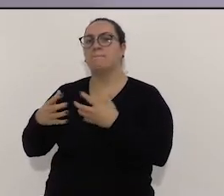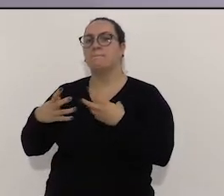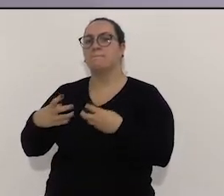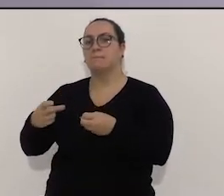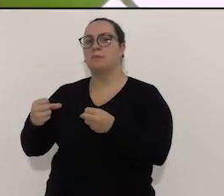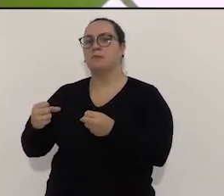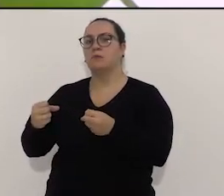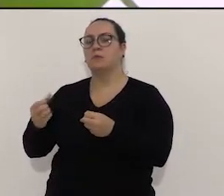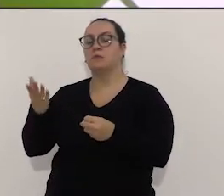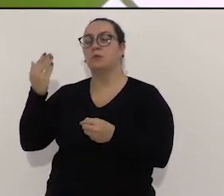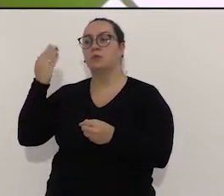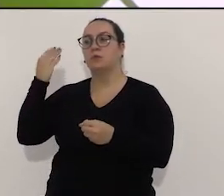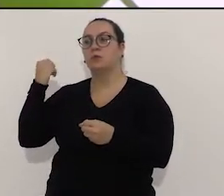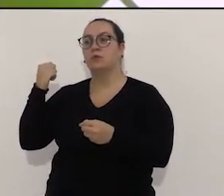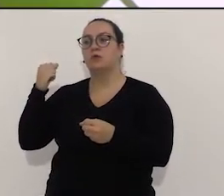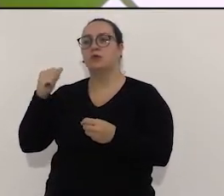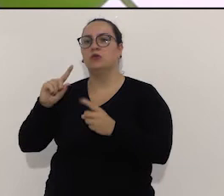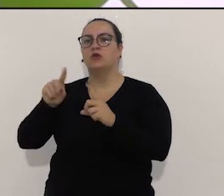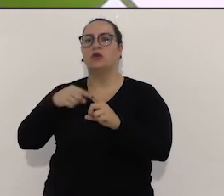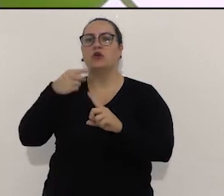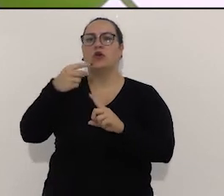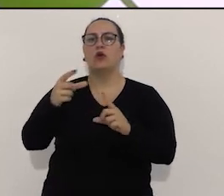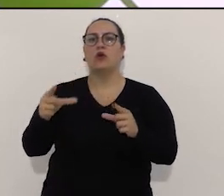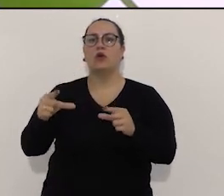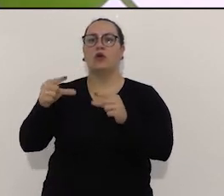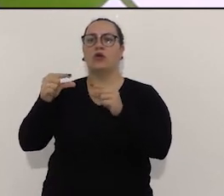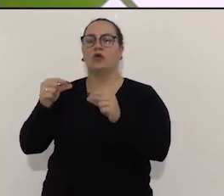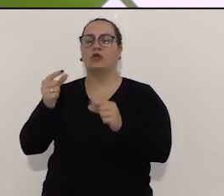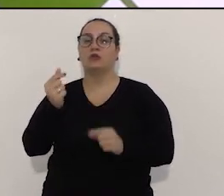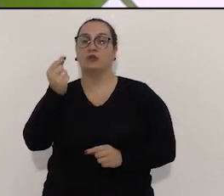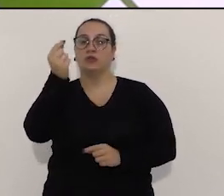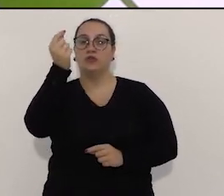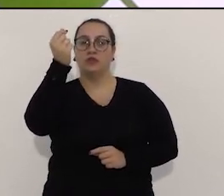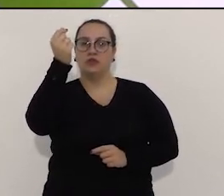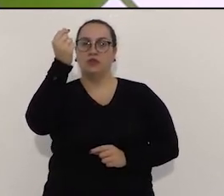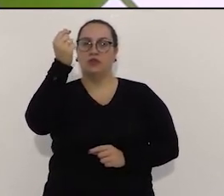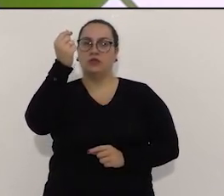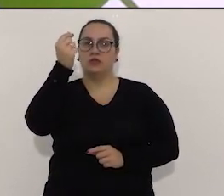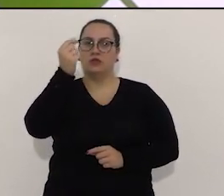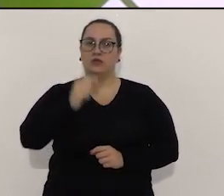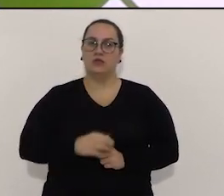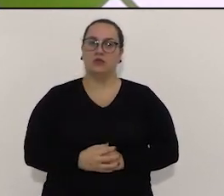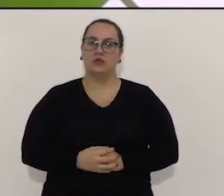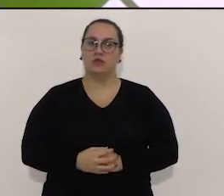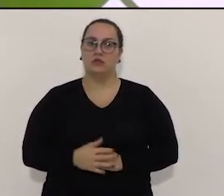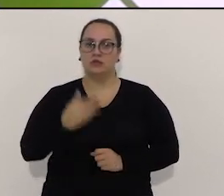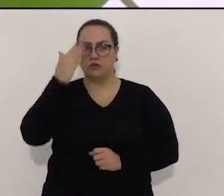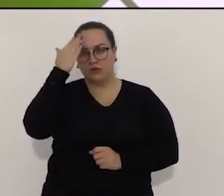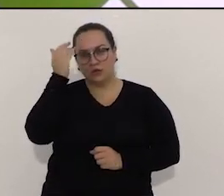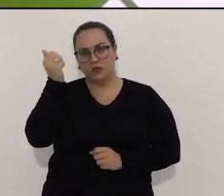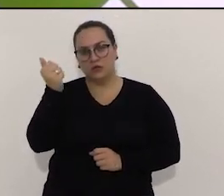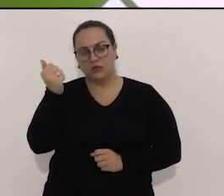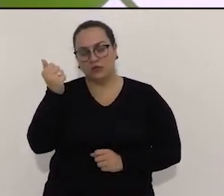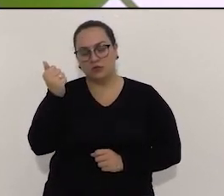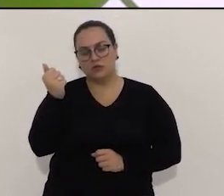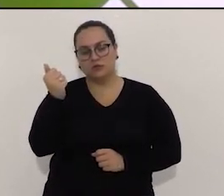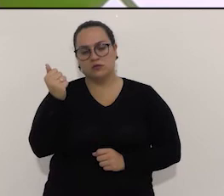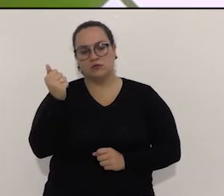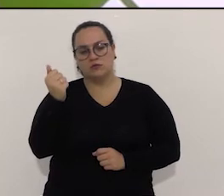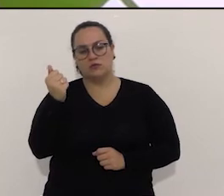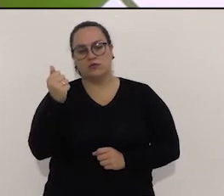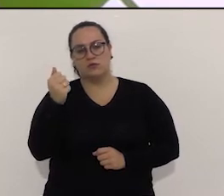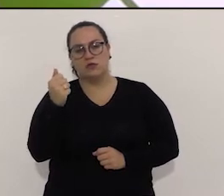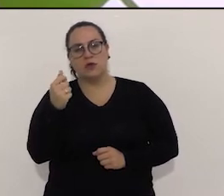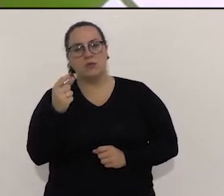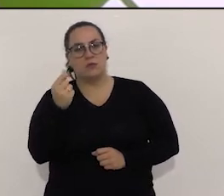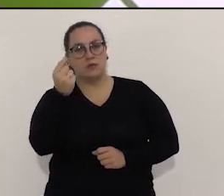repassadas? Com certeza. E aumento real de salário. Não dá. Logicamente, nós não vamos ser responsáveis de fazer isso. Sabemos que a máquina está em torno